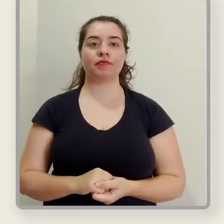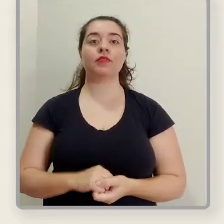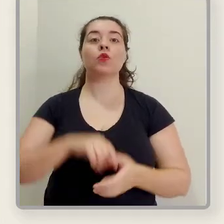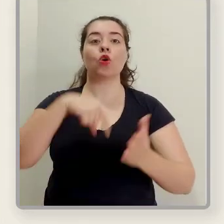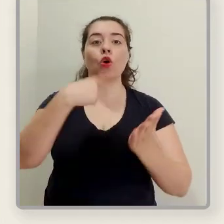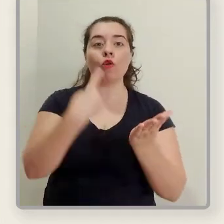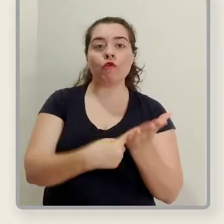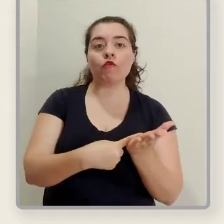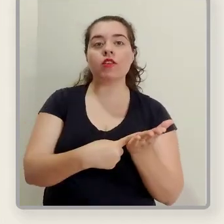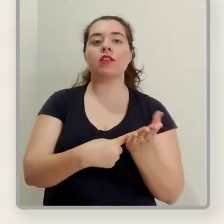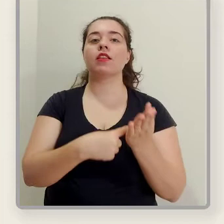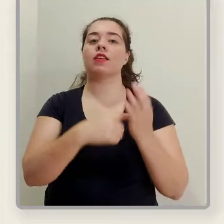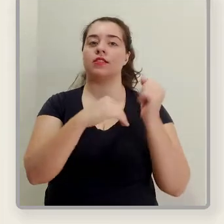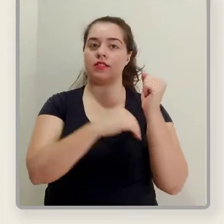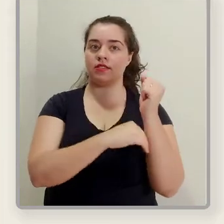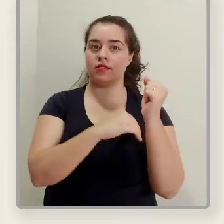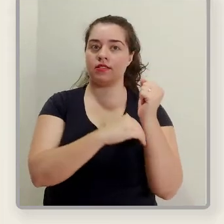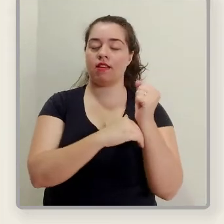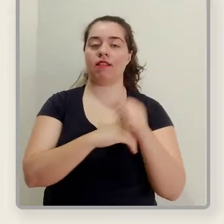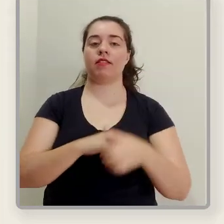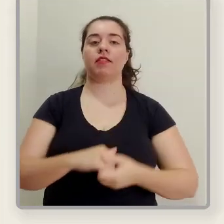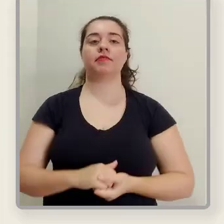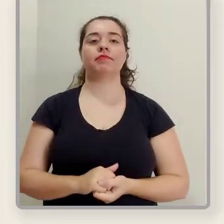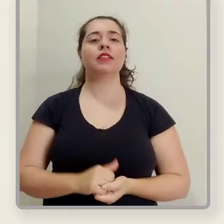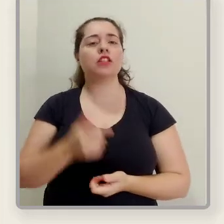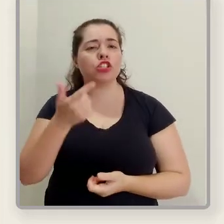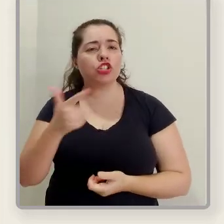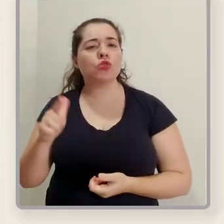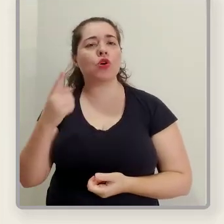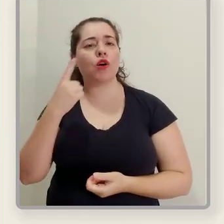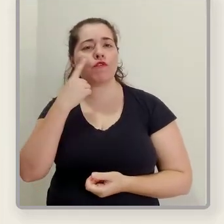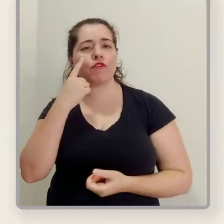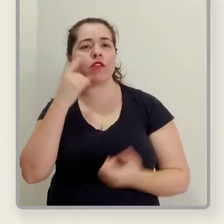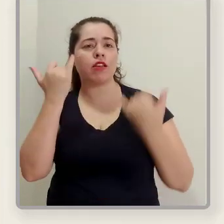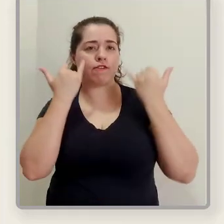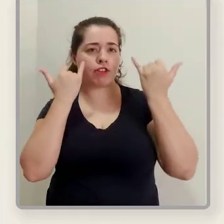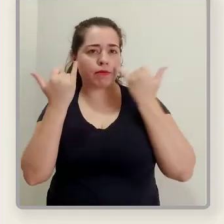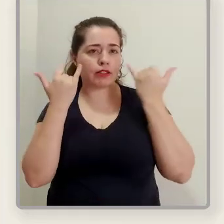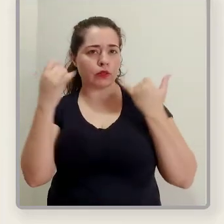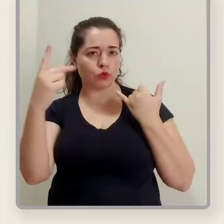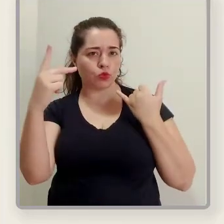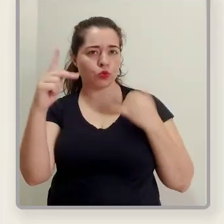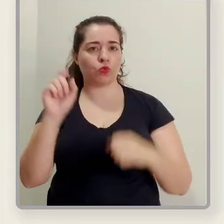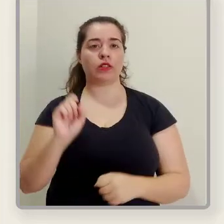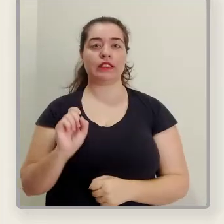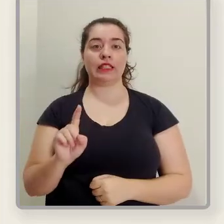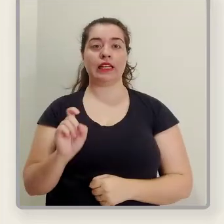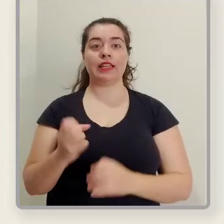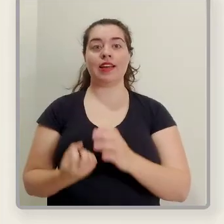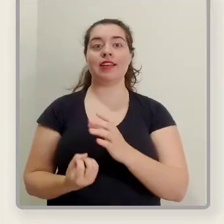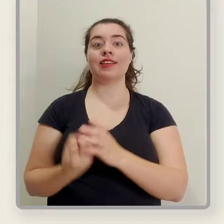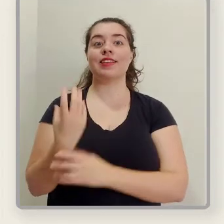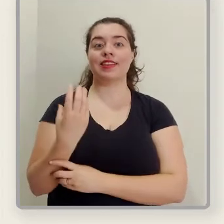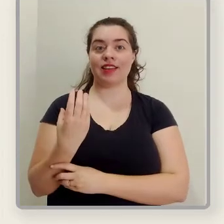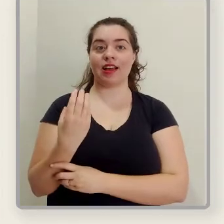Confirme a senha. Novamente, confirme seus dados e clique em emitir certificado pessoal.